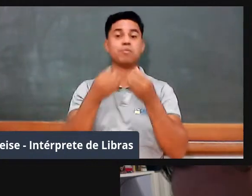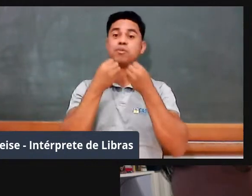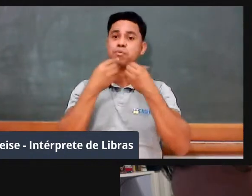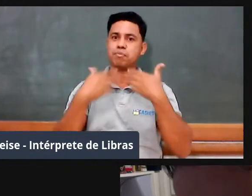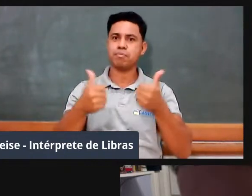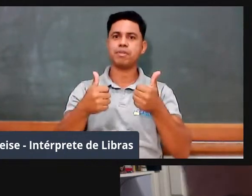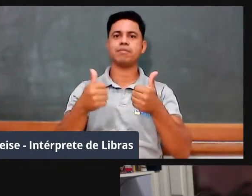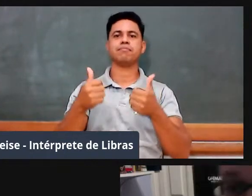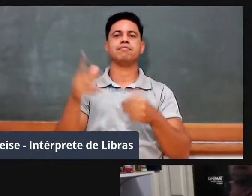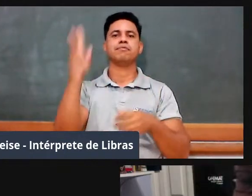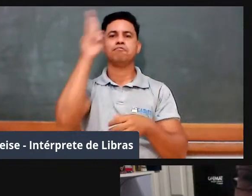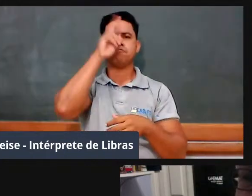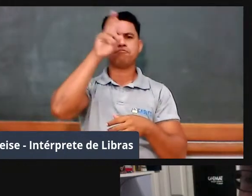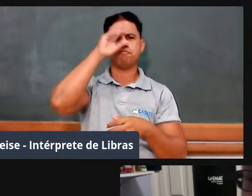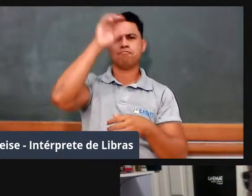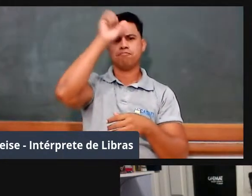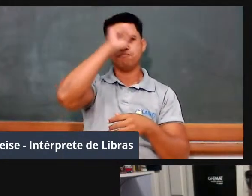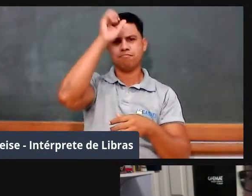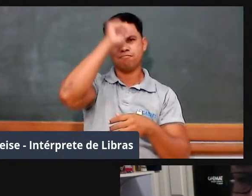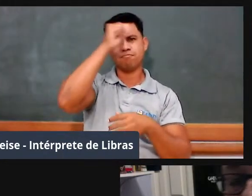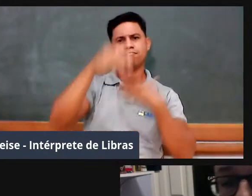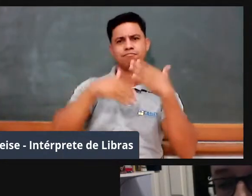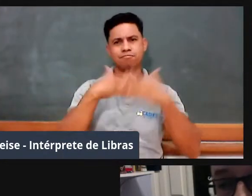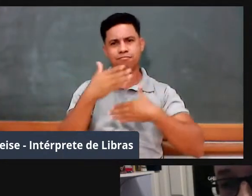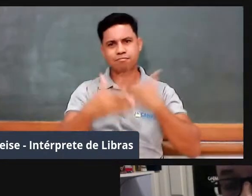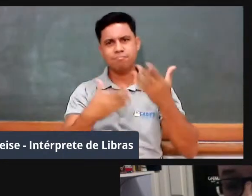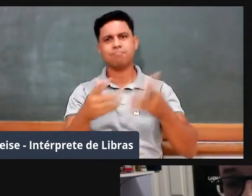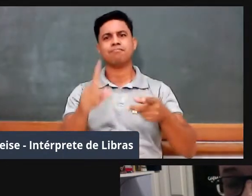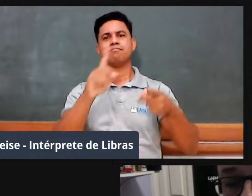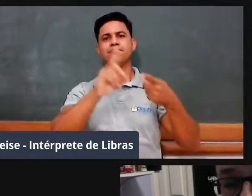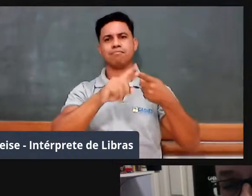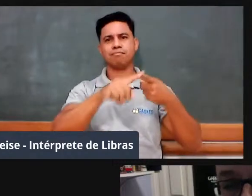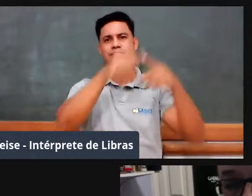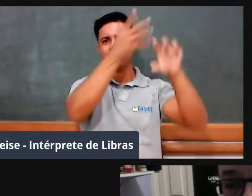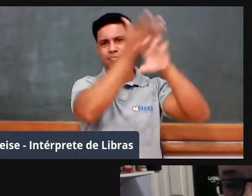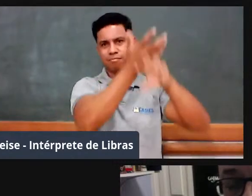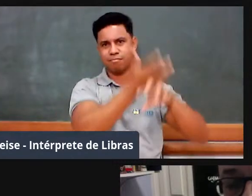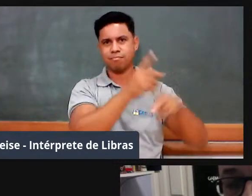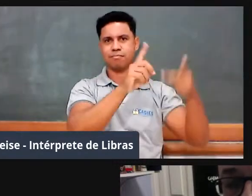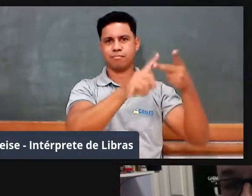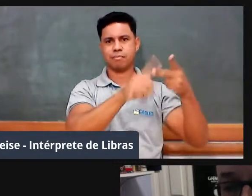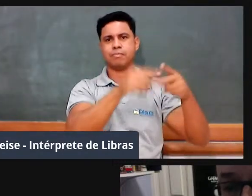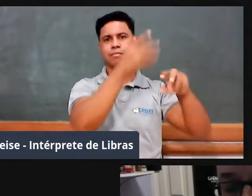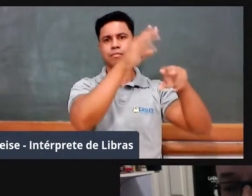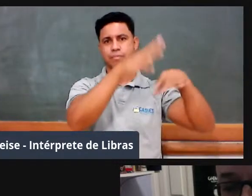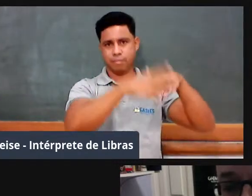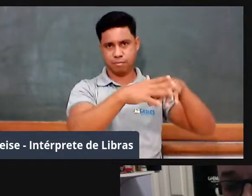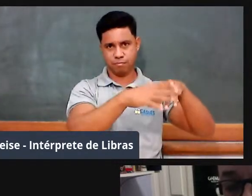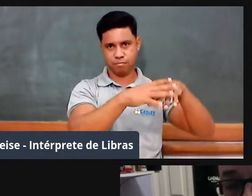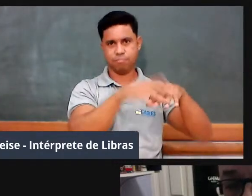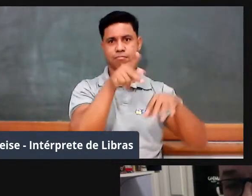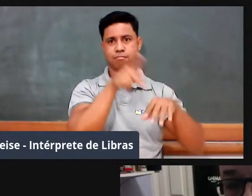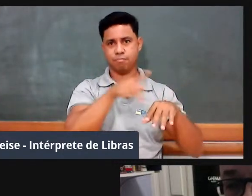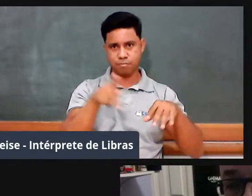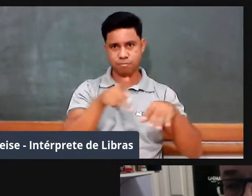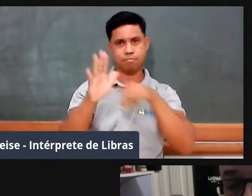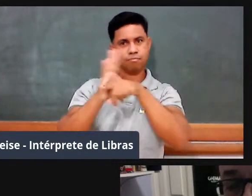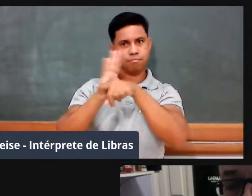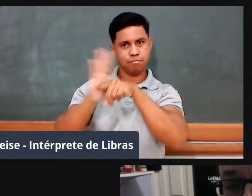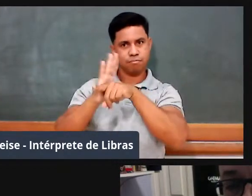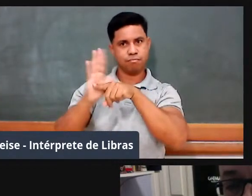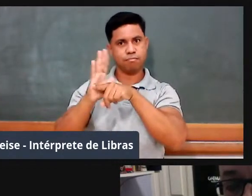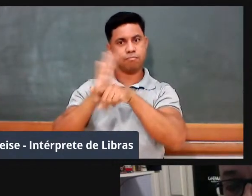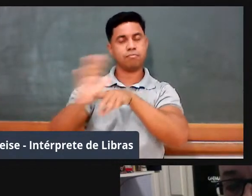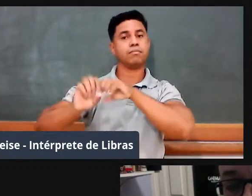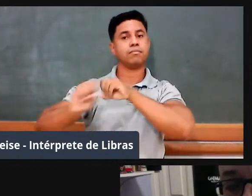ele evidencia, tanto para matemáticos como para professores, para pesquisadores da educação e do